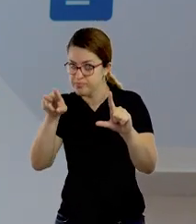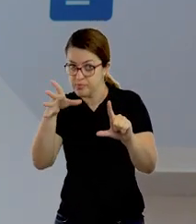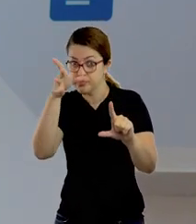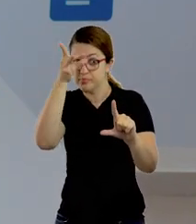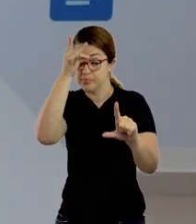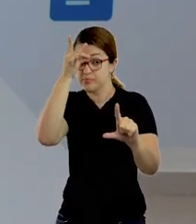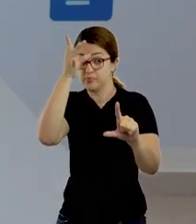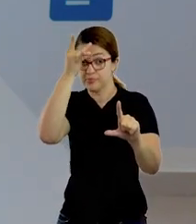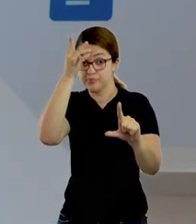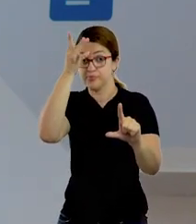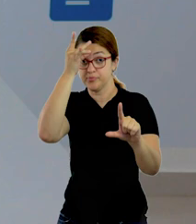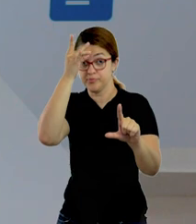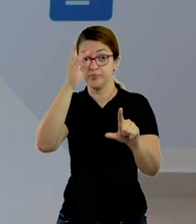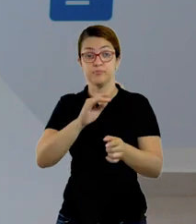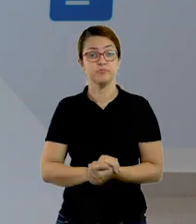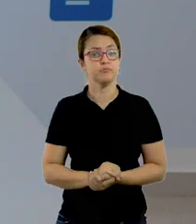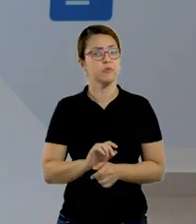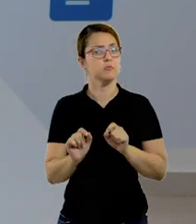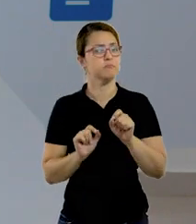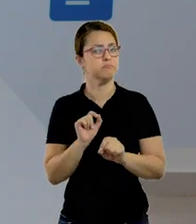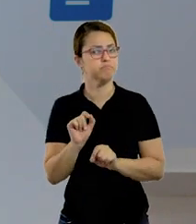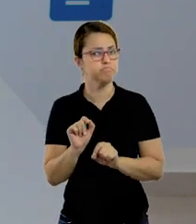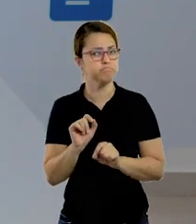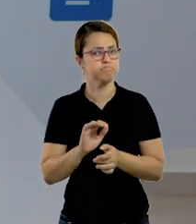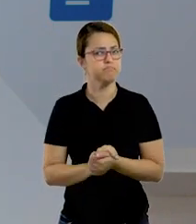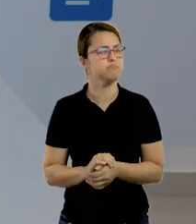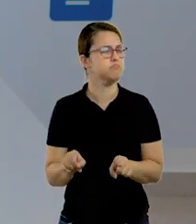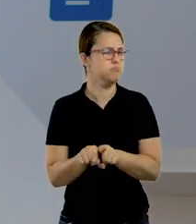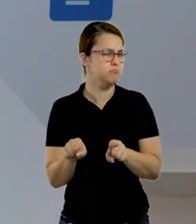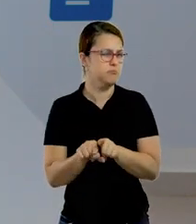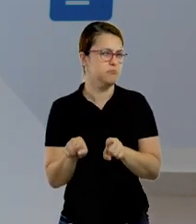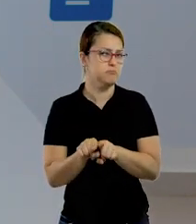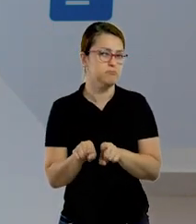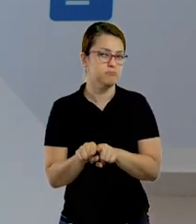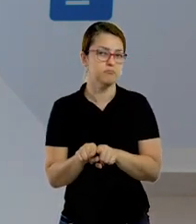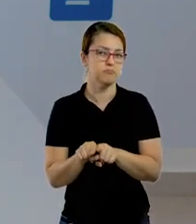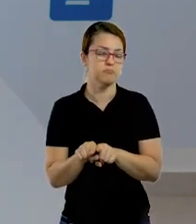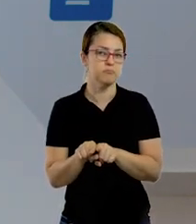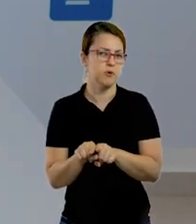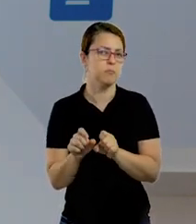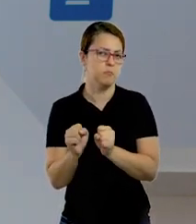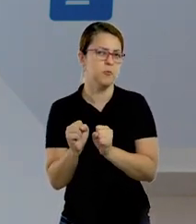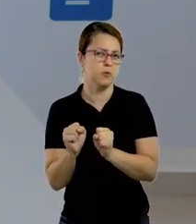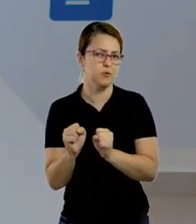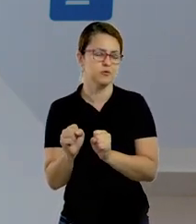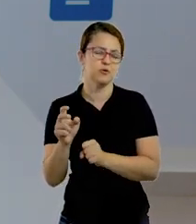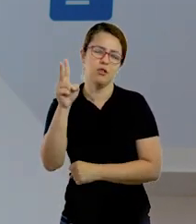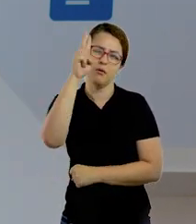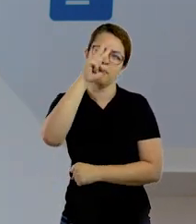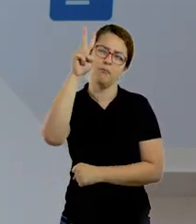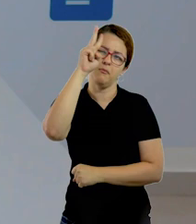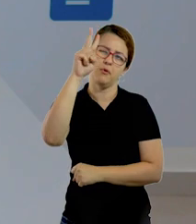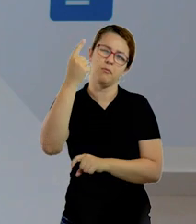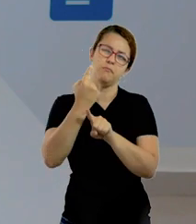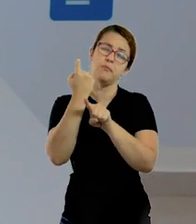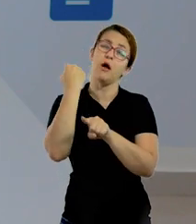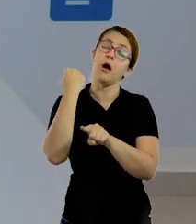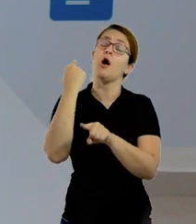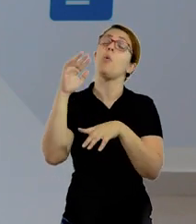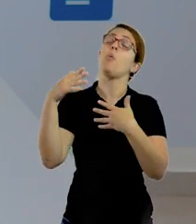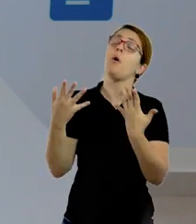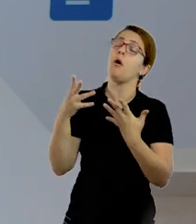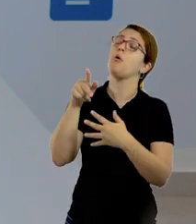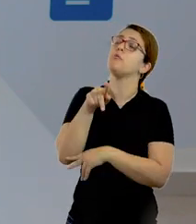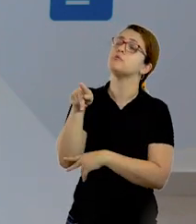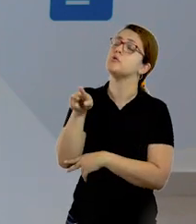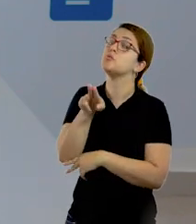E para expandir o trabalho com as letras do alfabeto, a criança também pode relembrar lá o nome